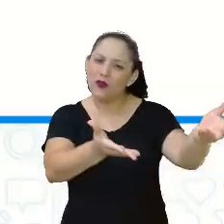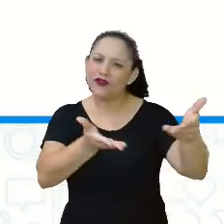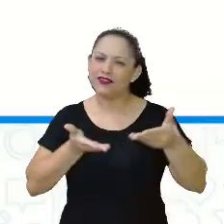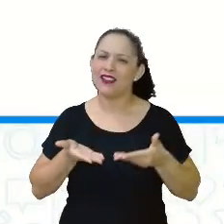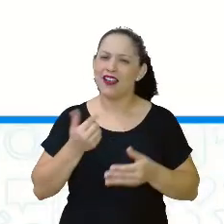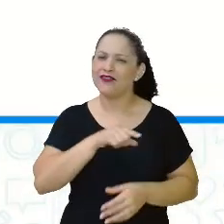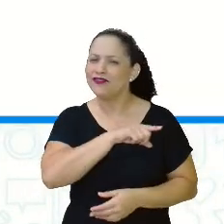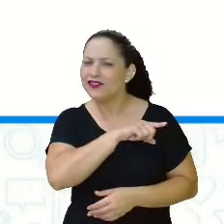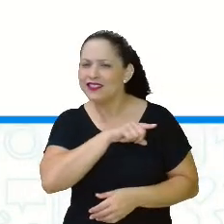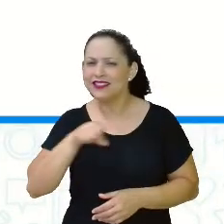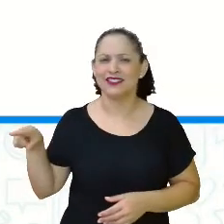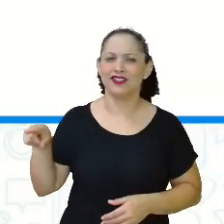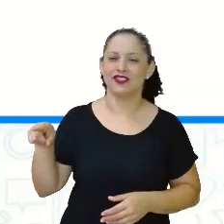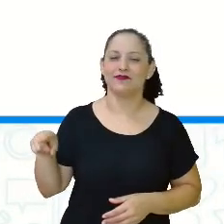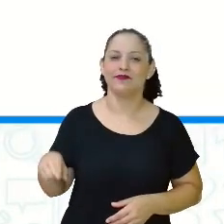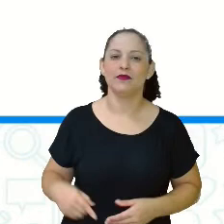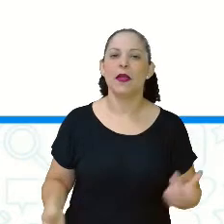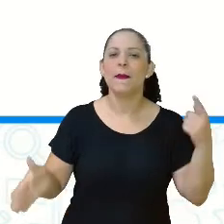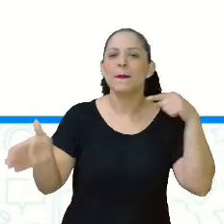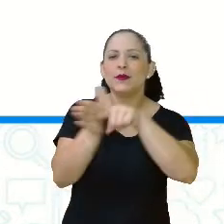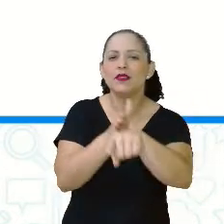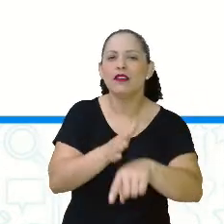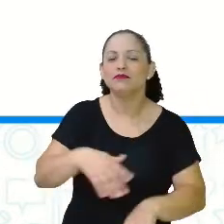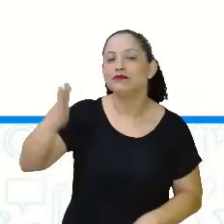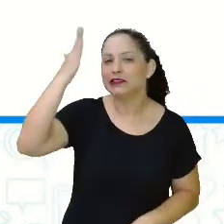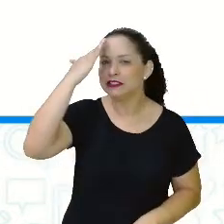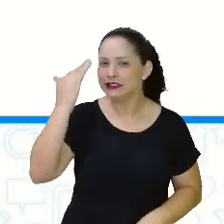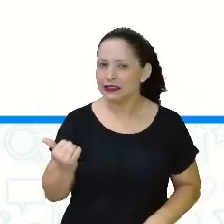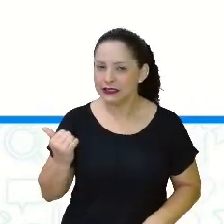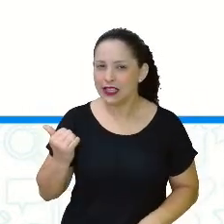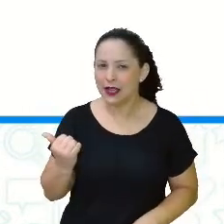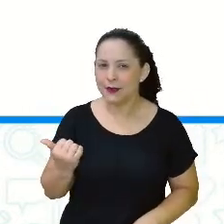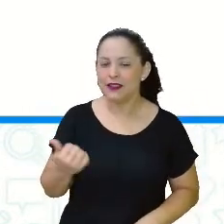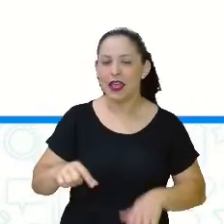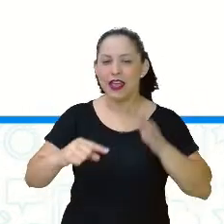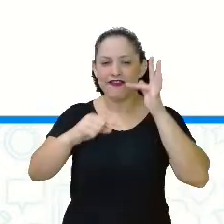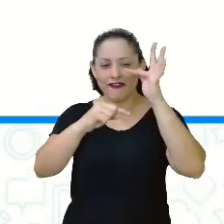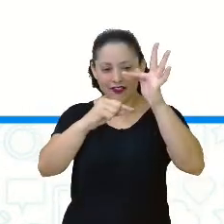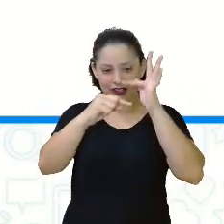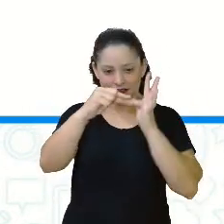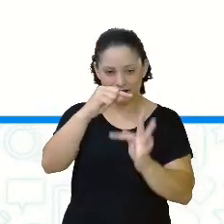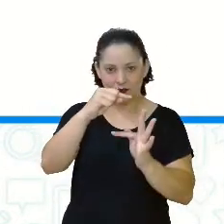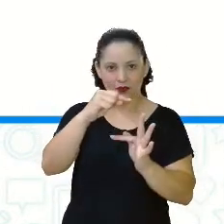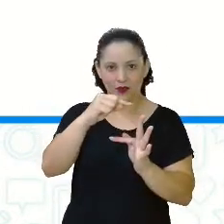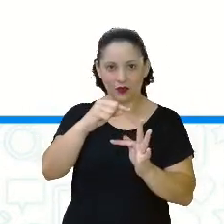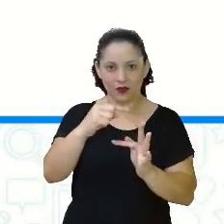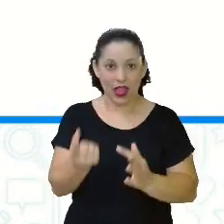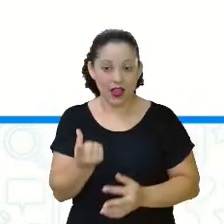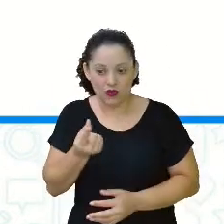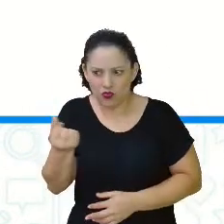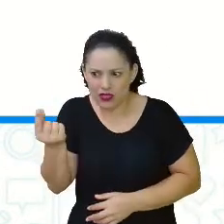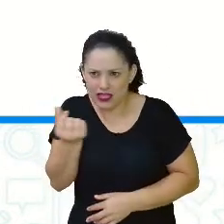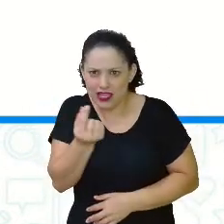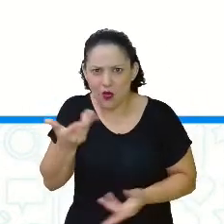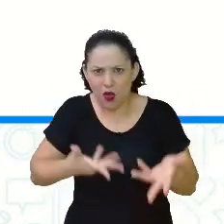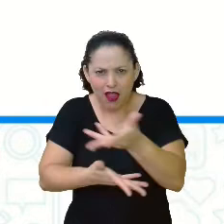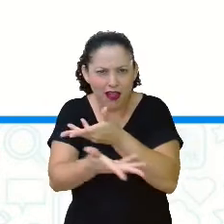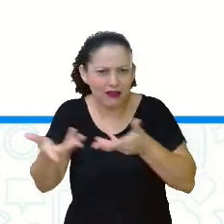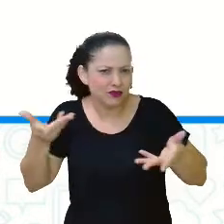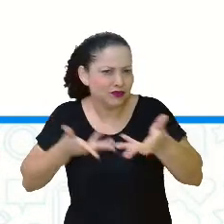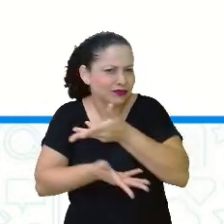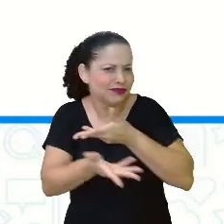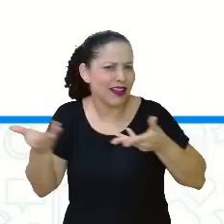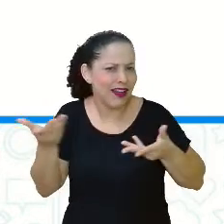vocês. Você sabe representar fração a partir do valor monetário? Será que